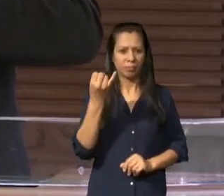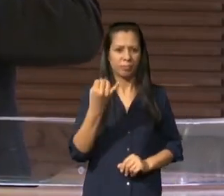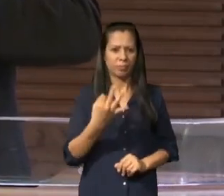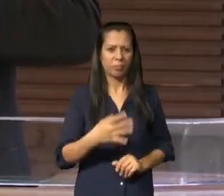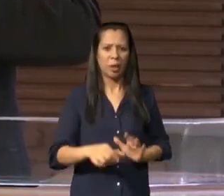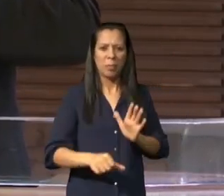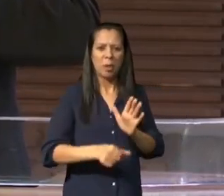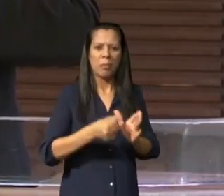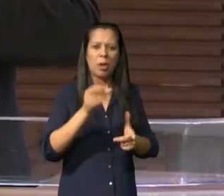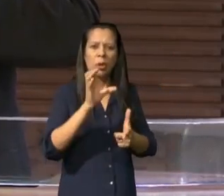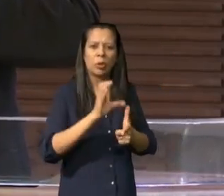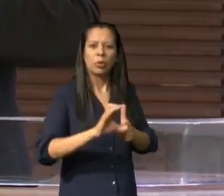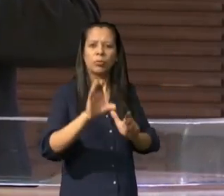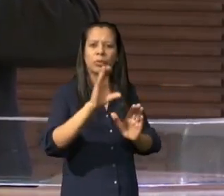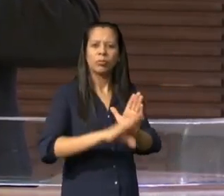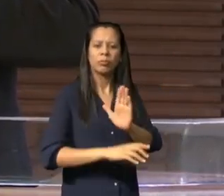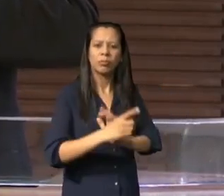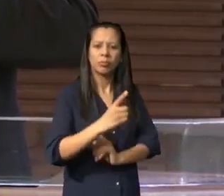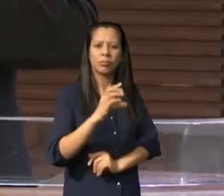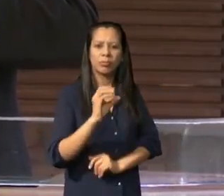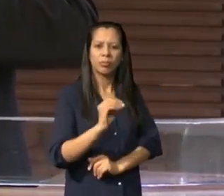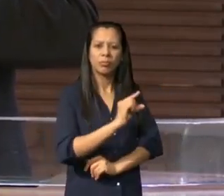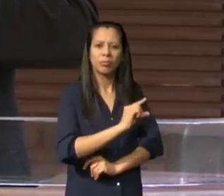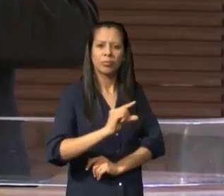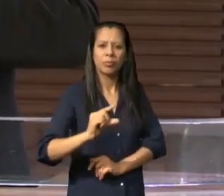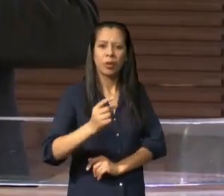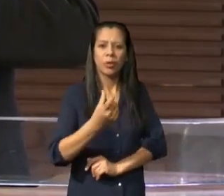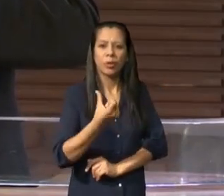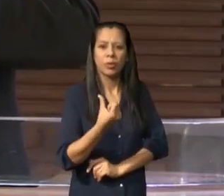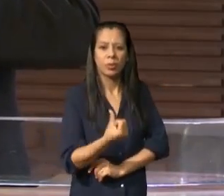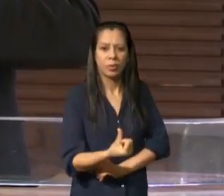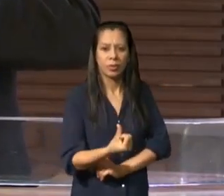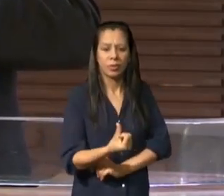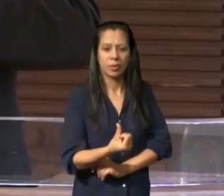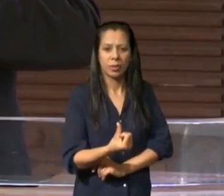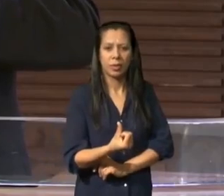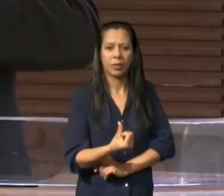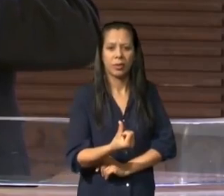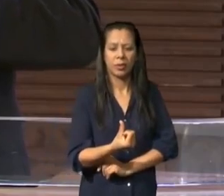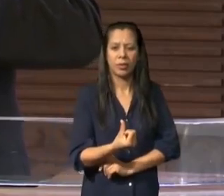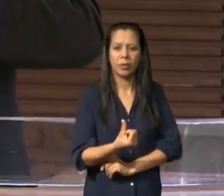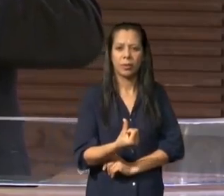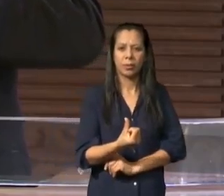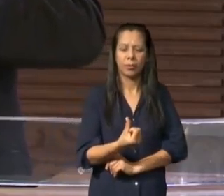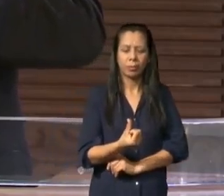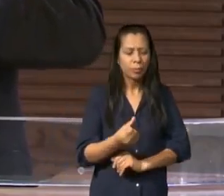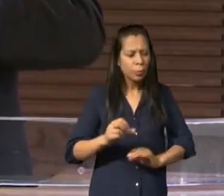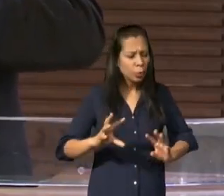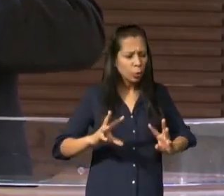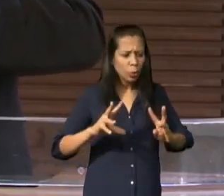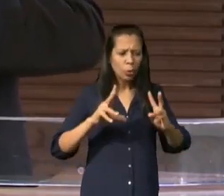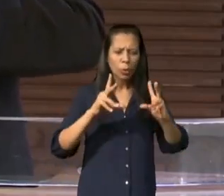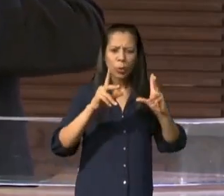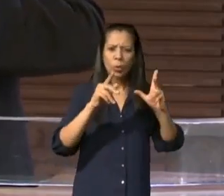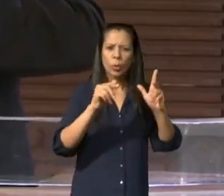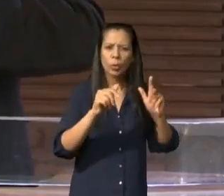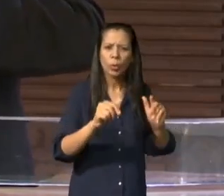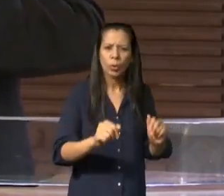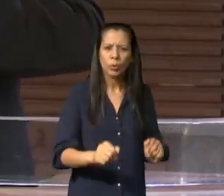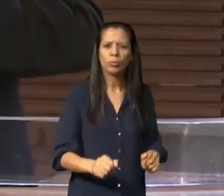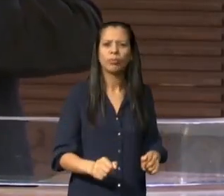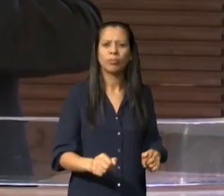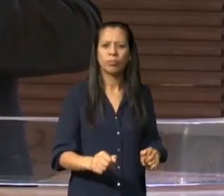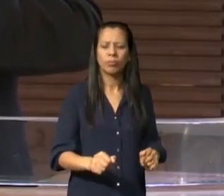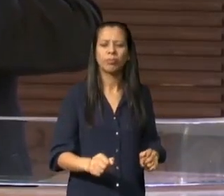ora estas coisas daquilo que ele relatou se tornaram exemplos